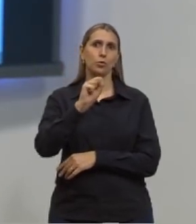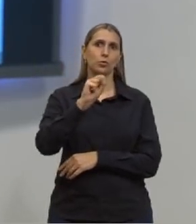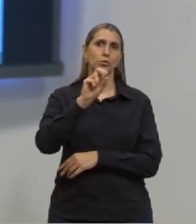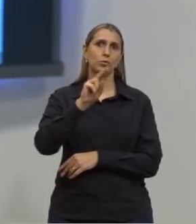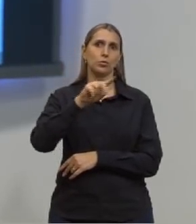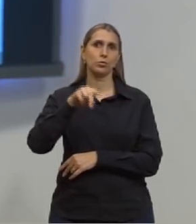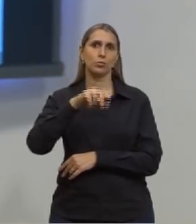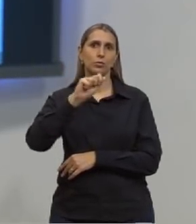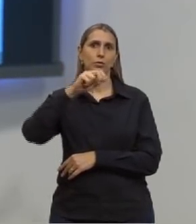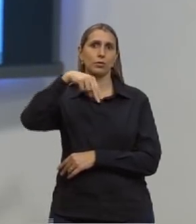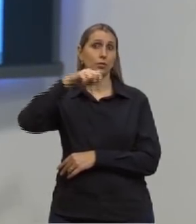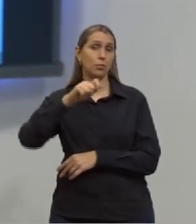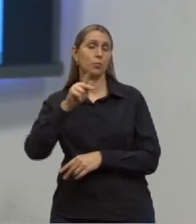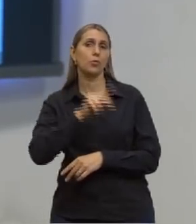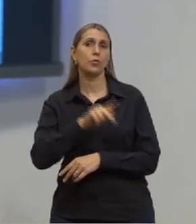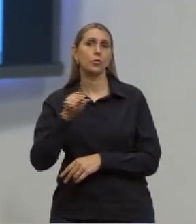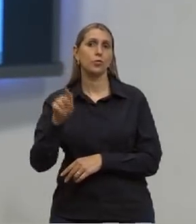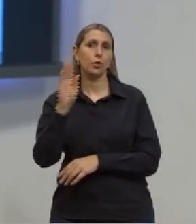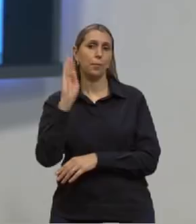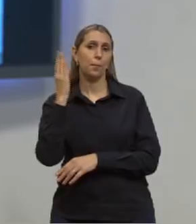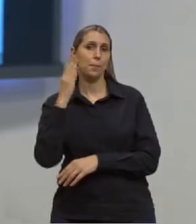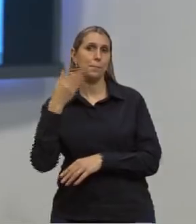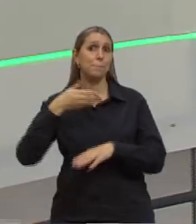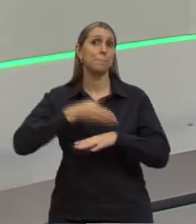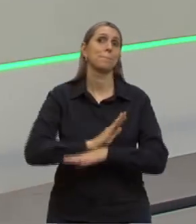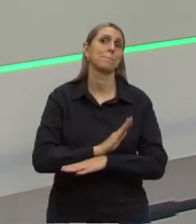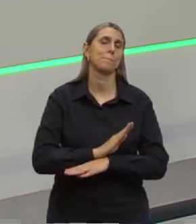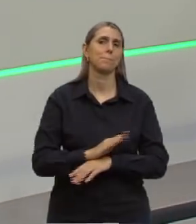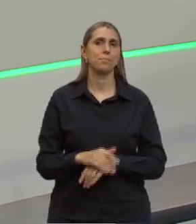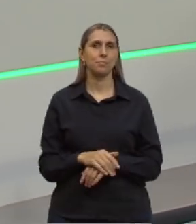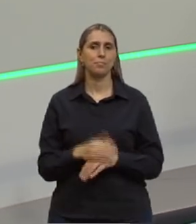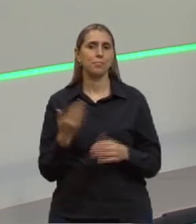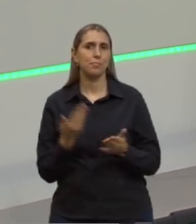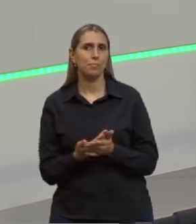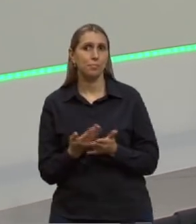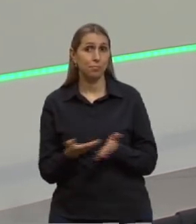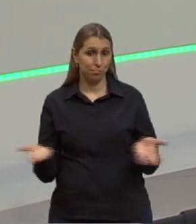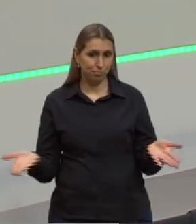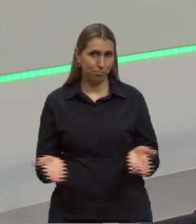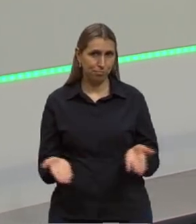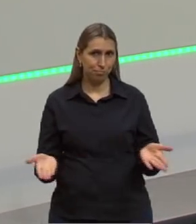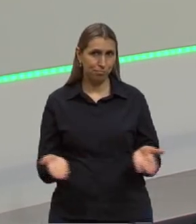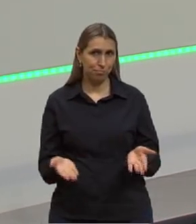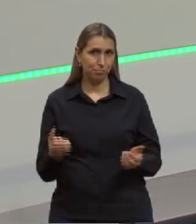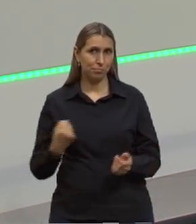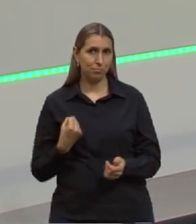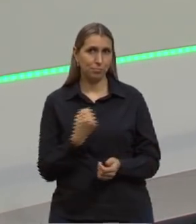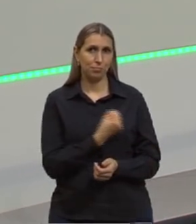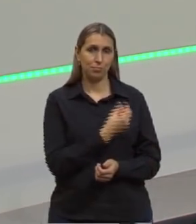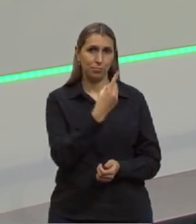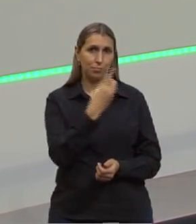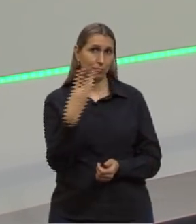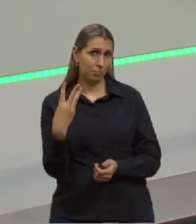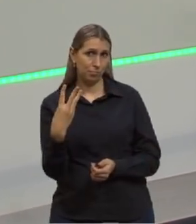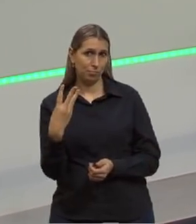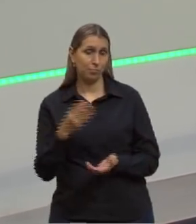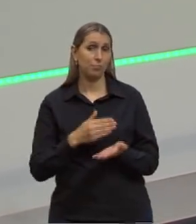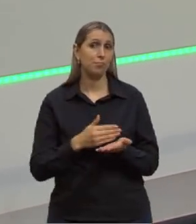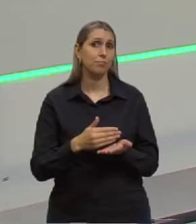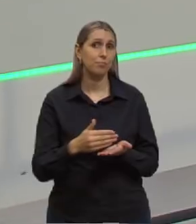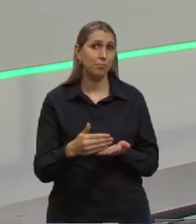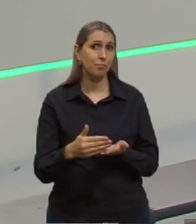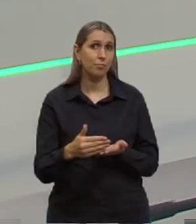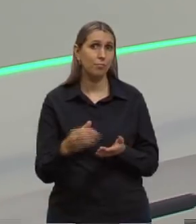professora de Biologia. Partiu passar. A nossa aula de hoje é a aula de número 13 e a gente vai começar